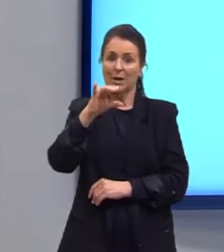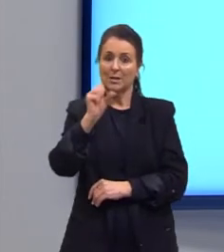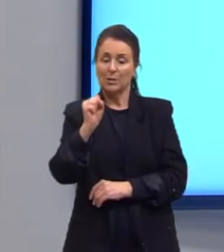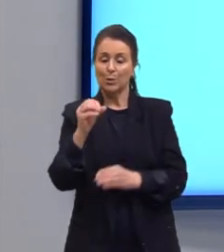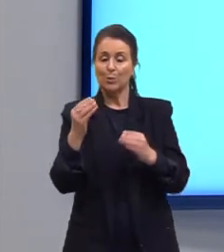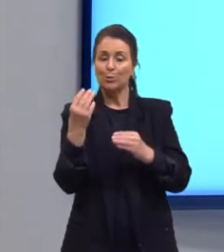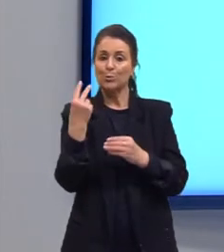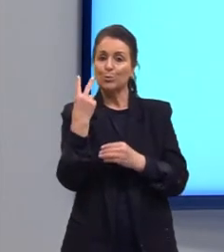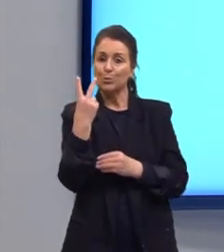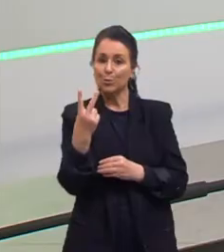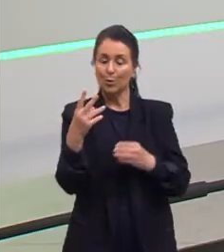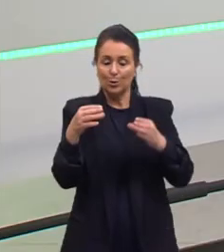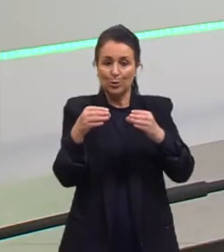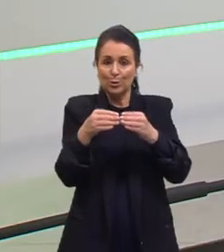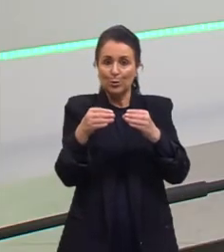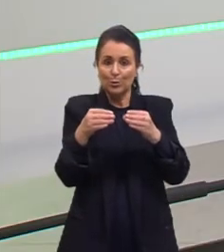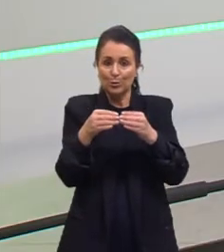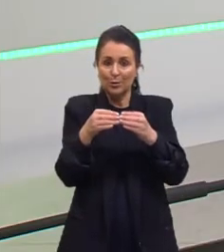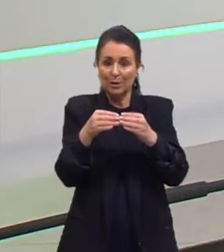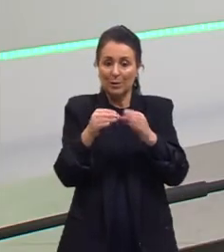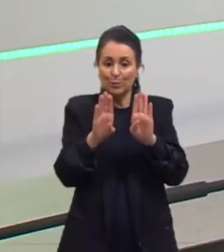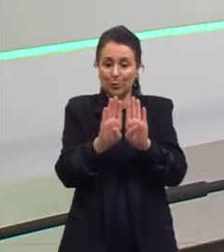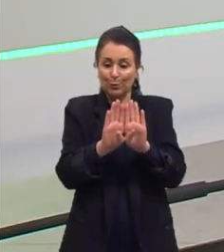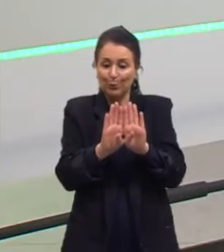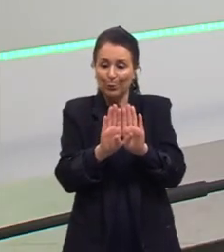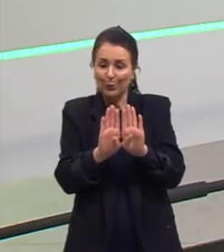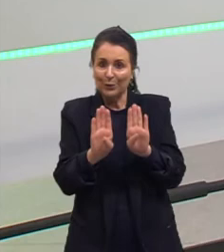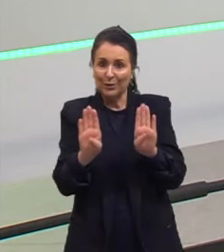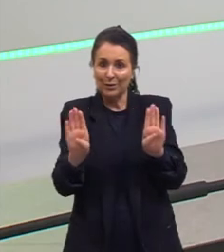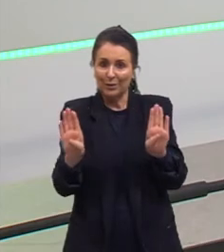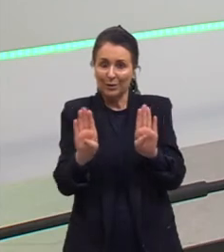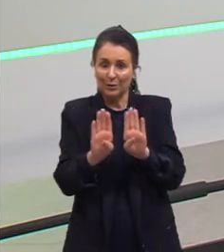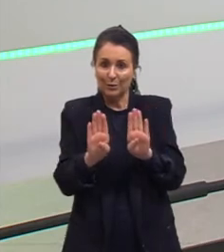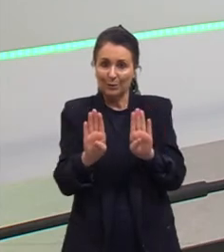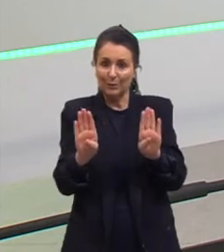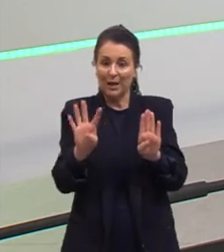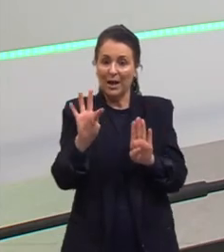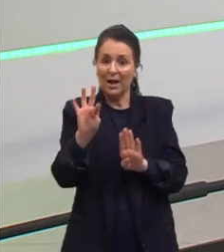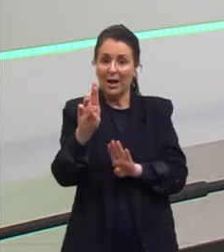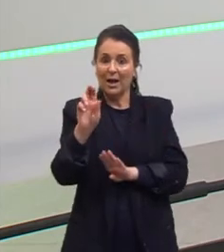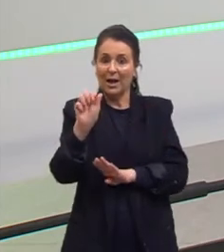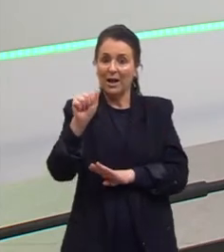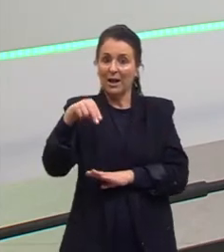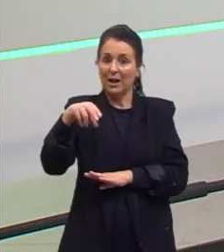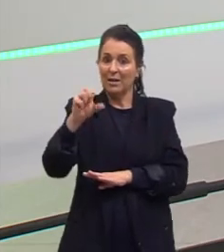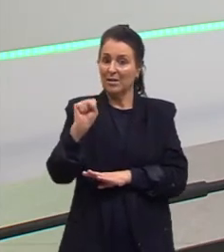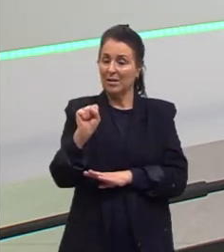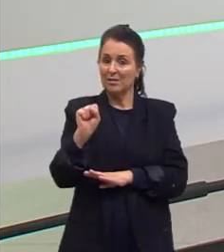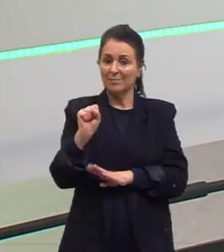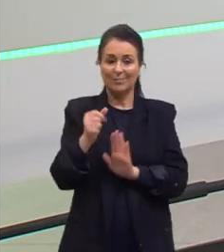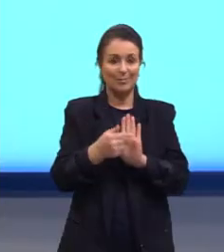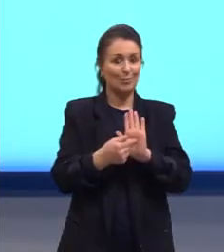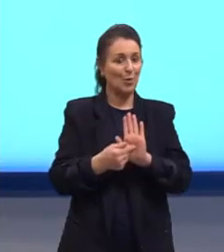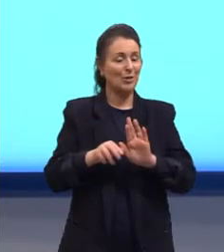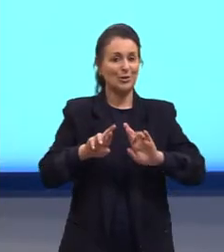no mesmo plano. A trans já está em diferentes planos. Vou tentar